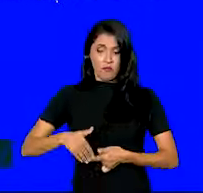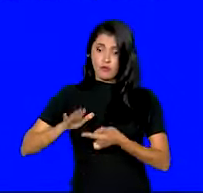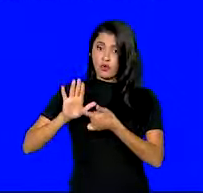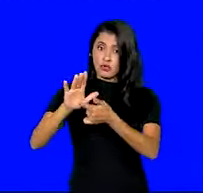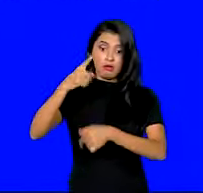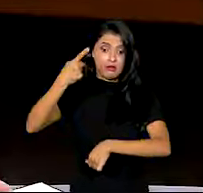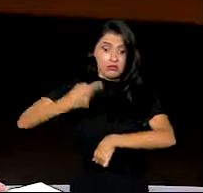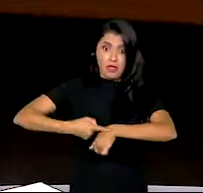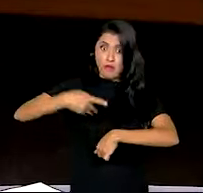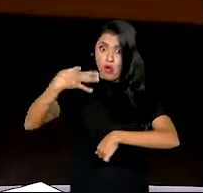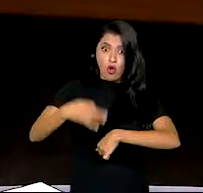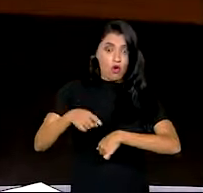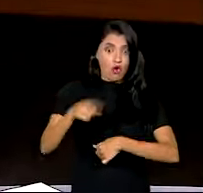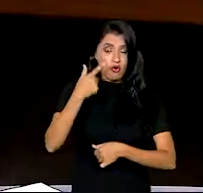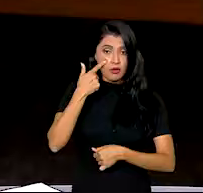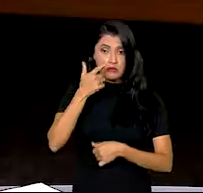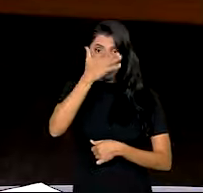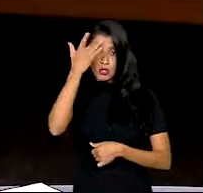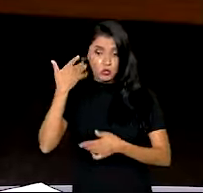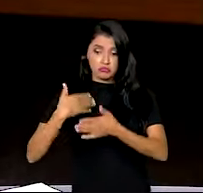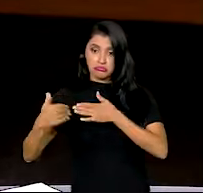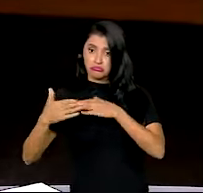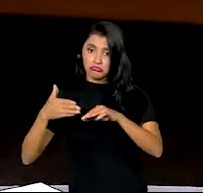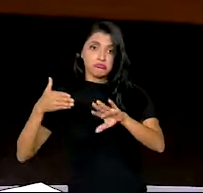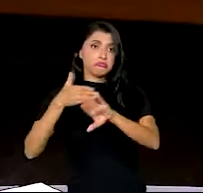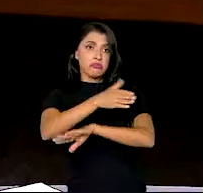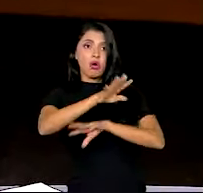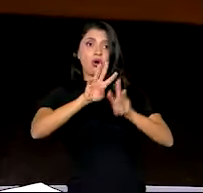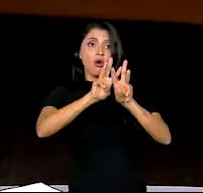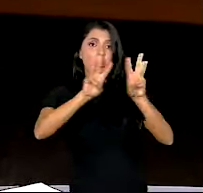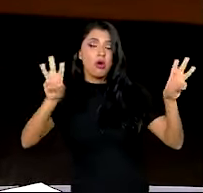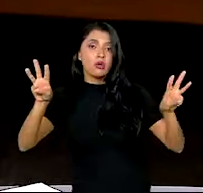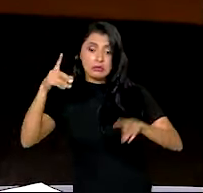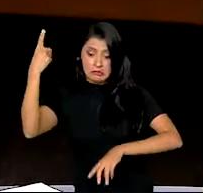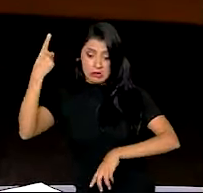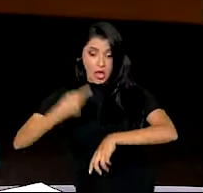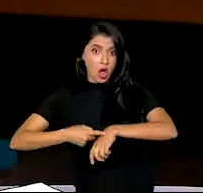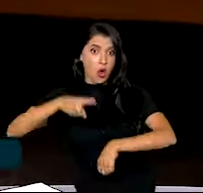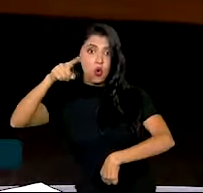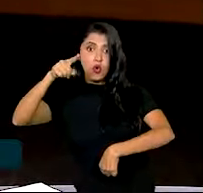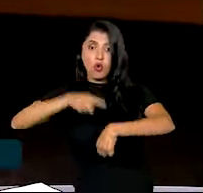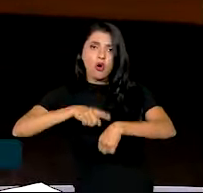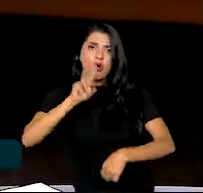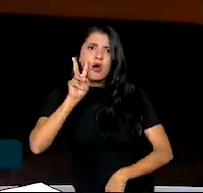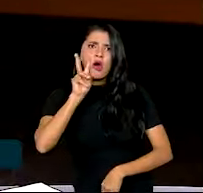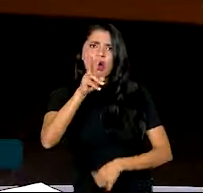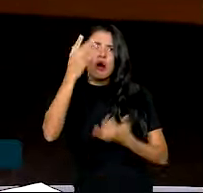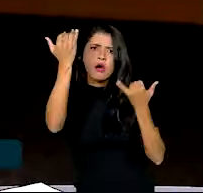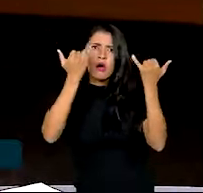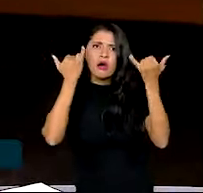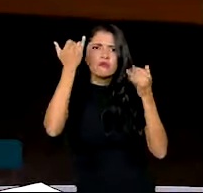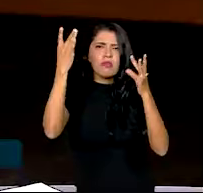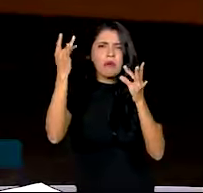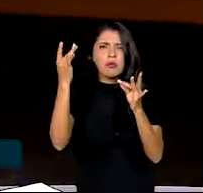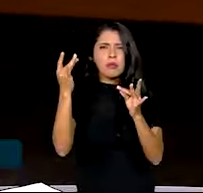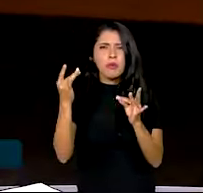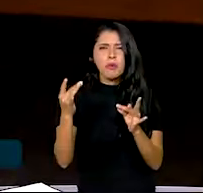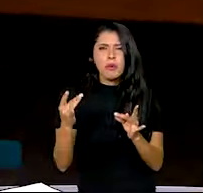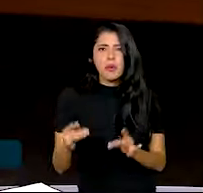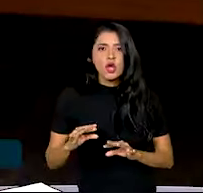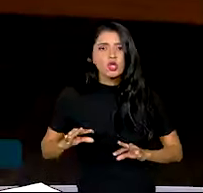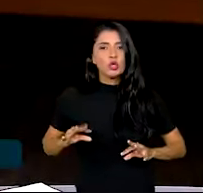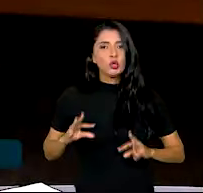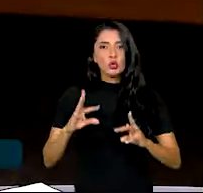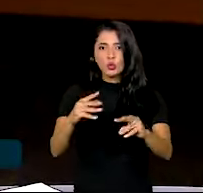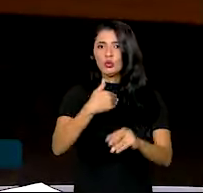tempo real. Qualquer pessoa pode acessar e em tempo real você busca a informação de tudo aquilo que o